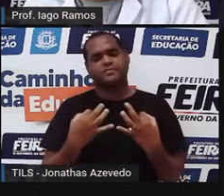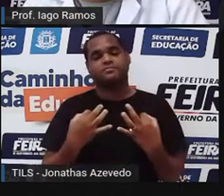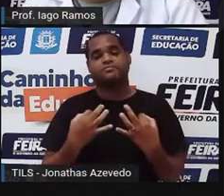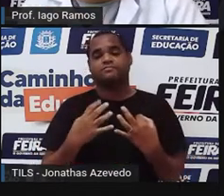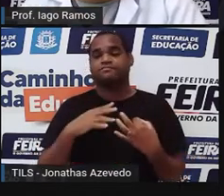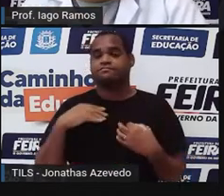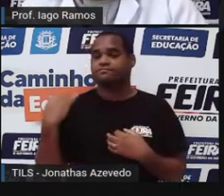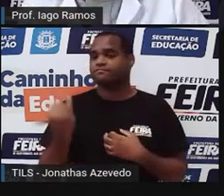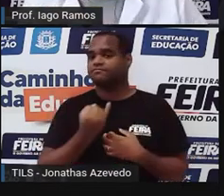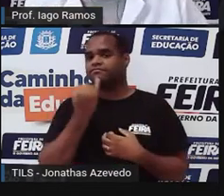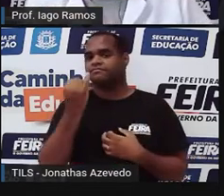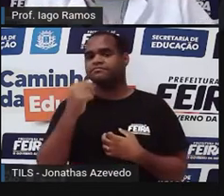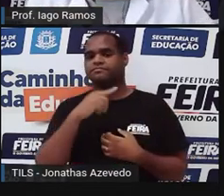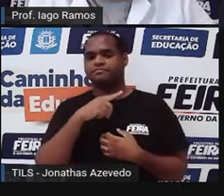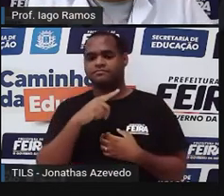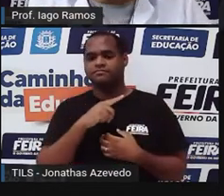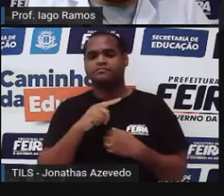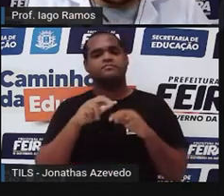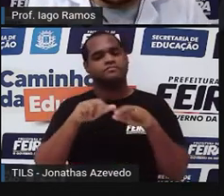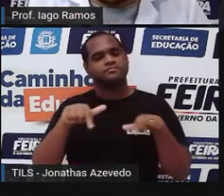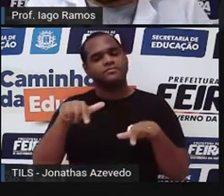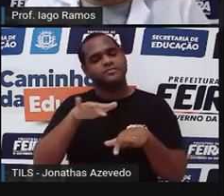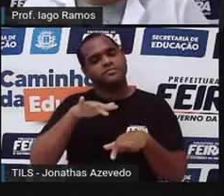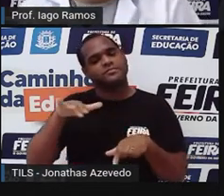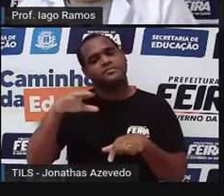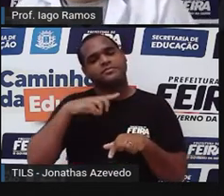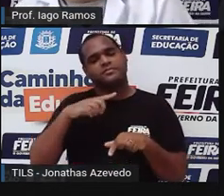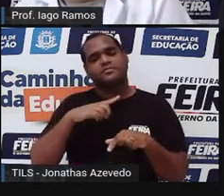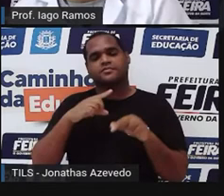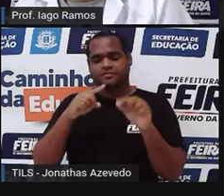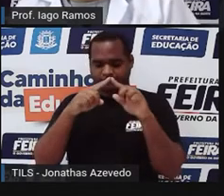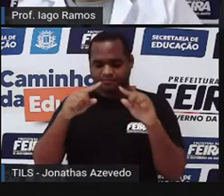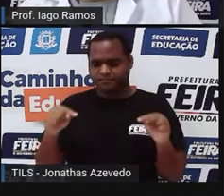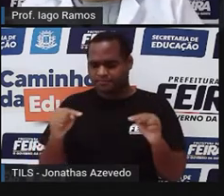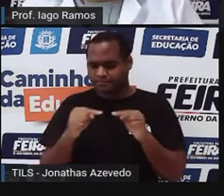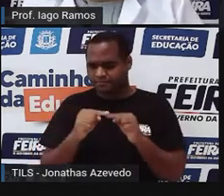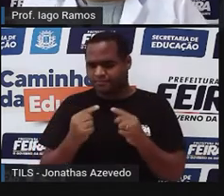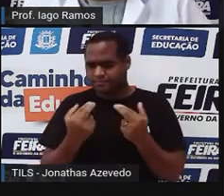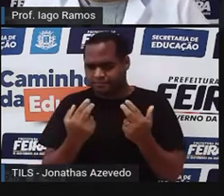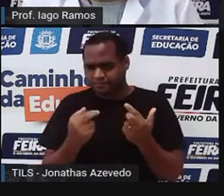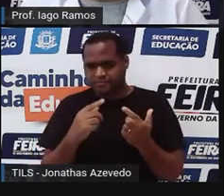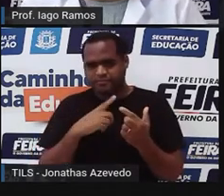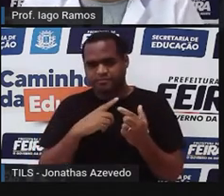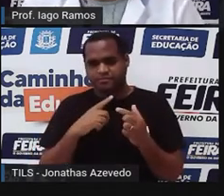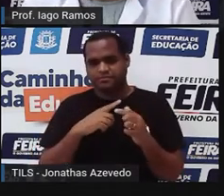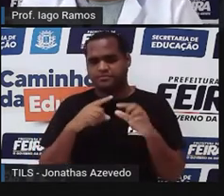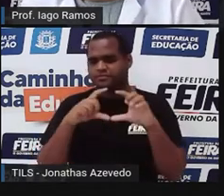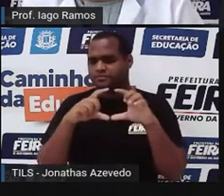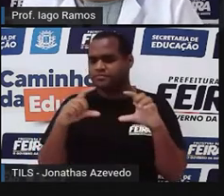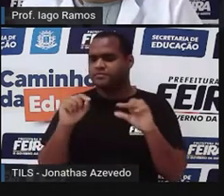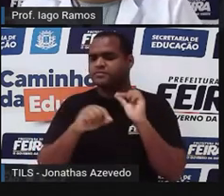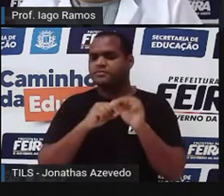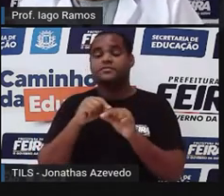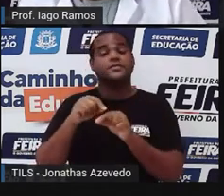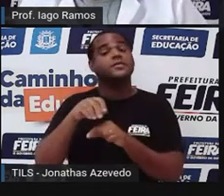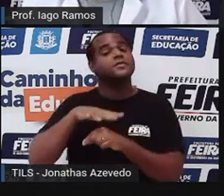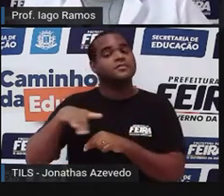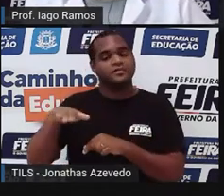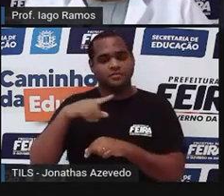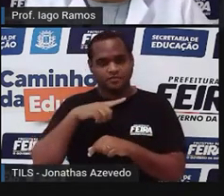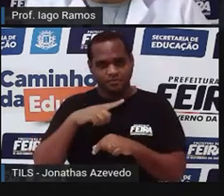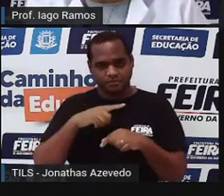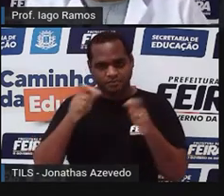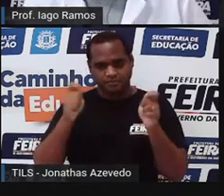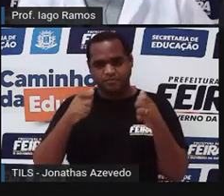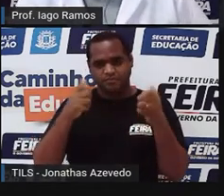interessante. Por que a área do paralelogramo e do retângulo são iguais? A forma de calcular são iguais? Porque